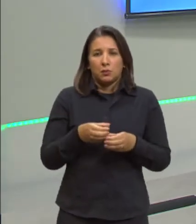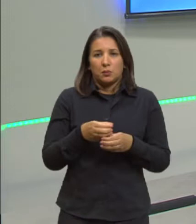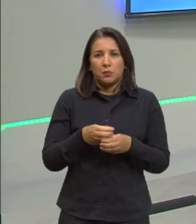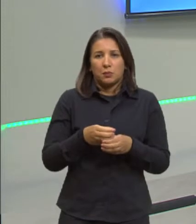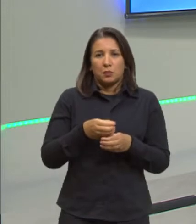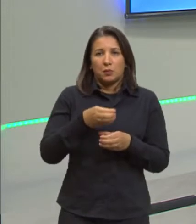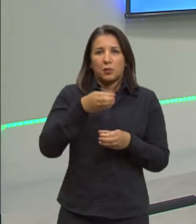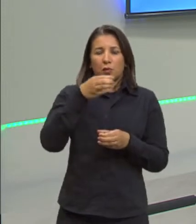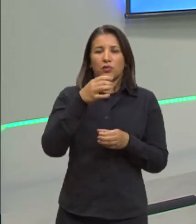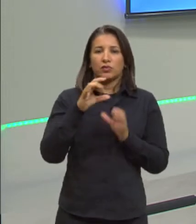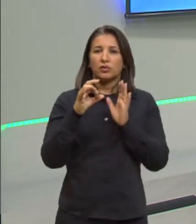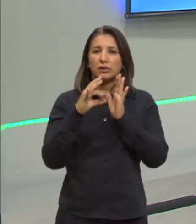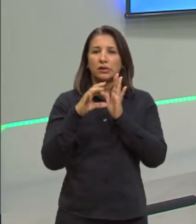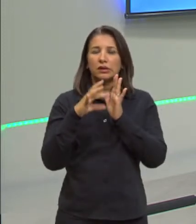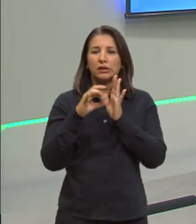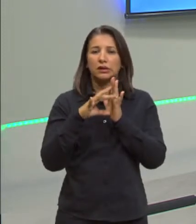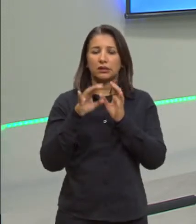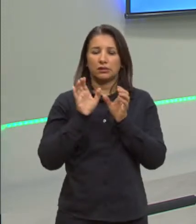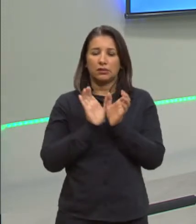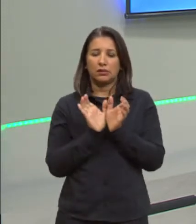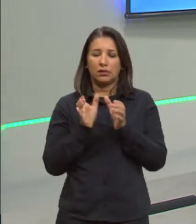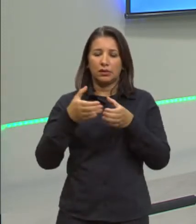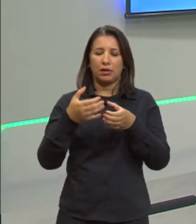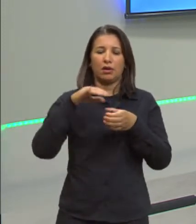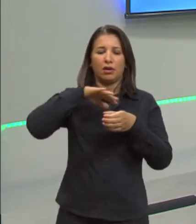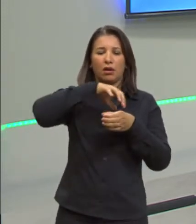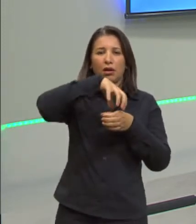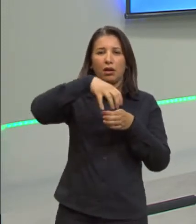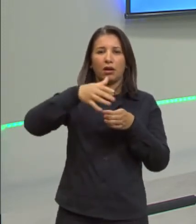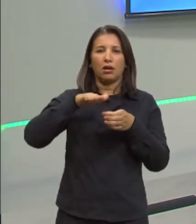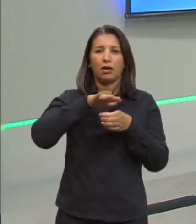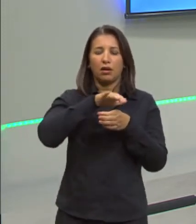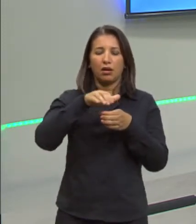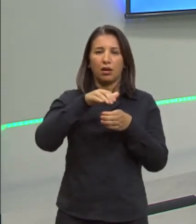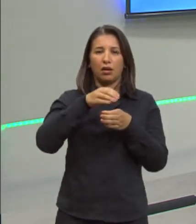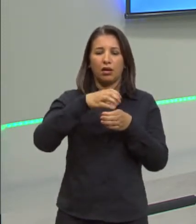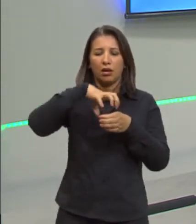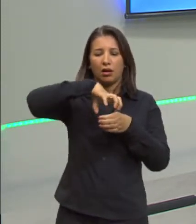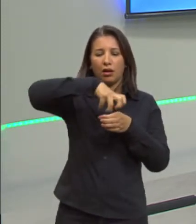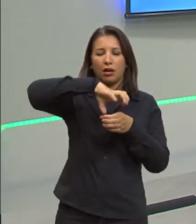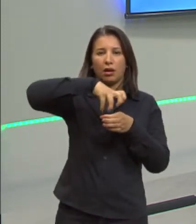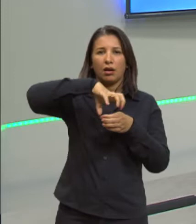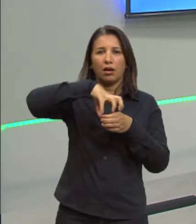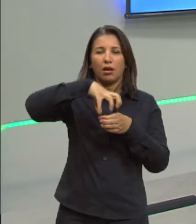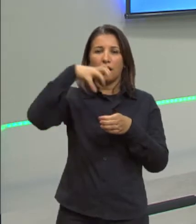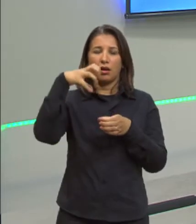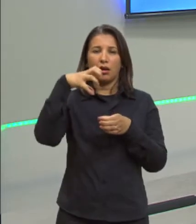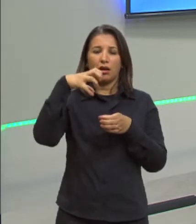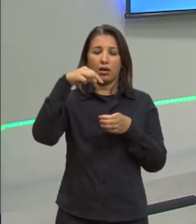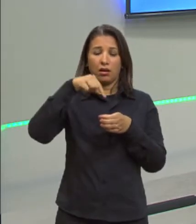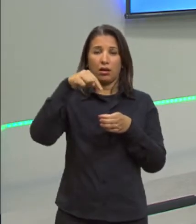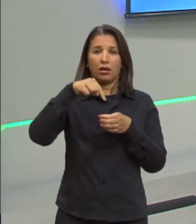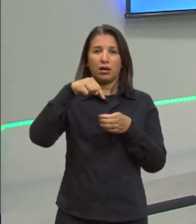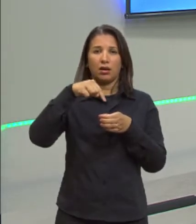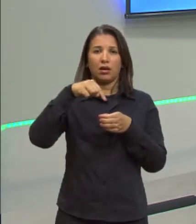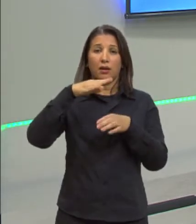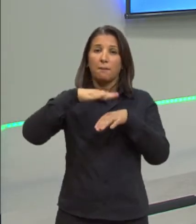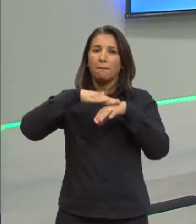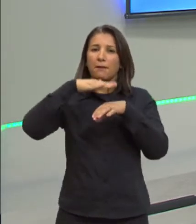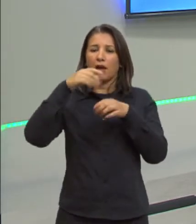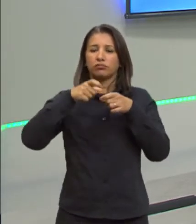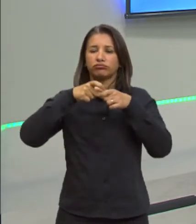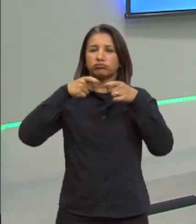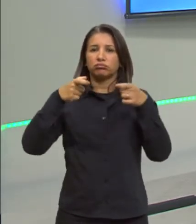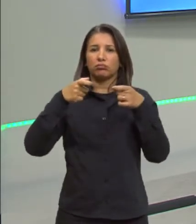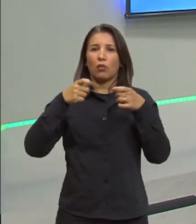vidro, normalmente a tampa é de material metálico. Que vai dilatar muito mais. Então,